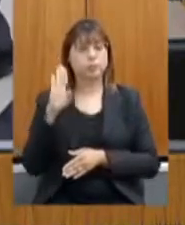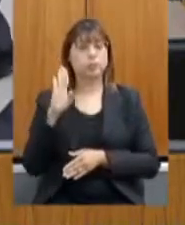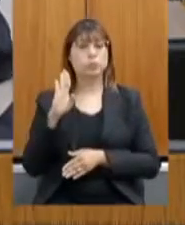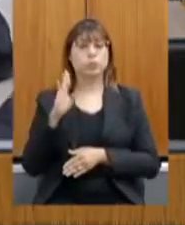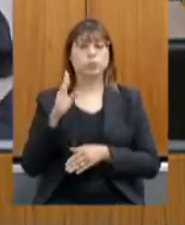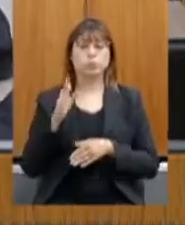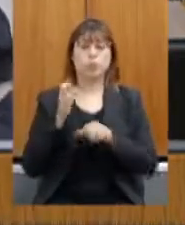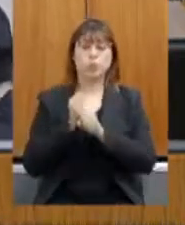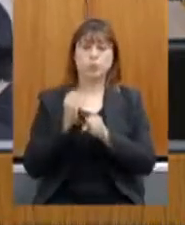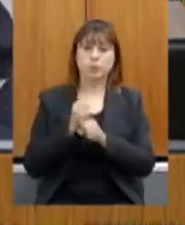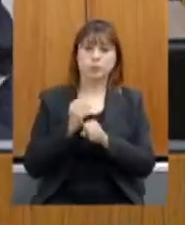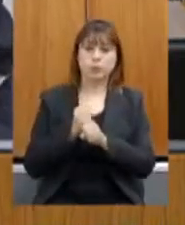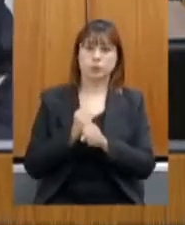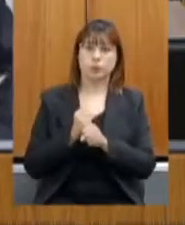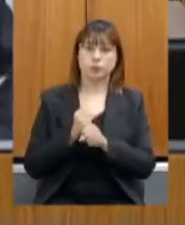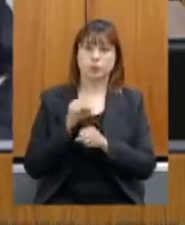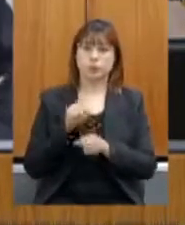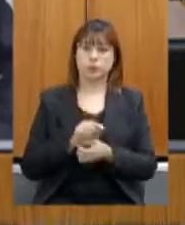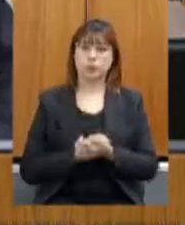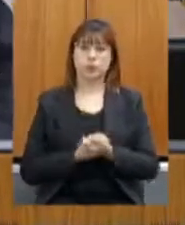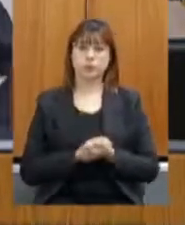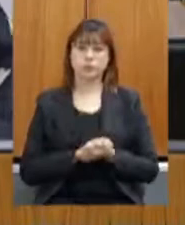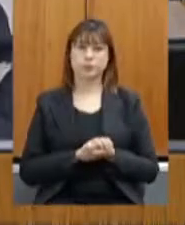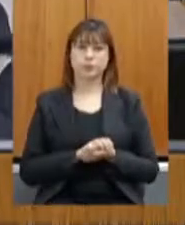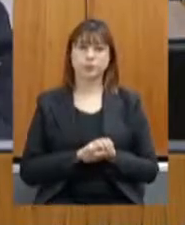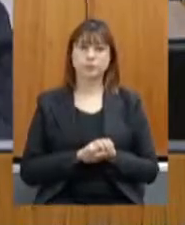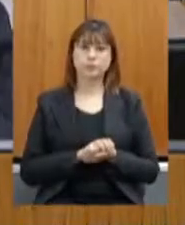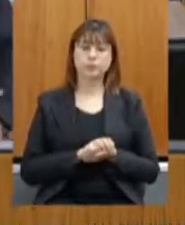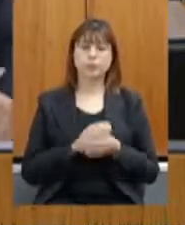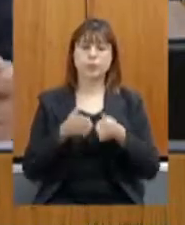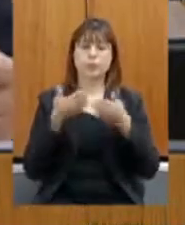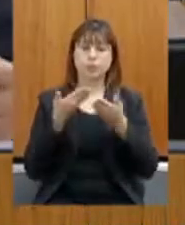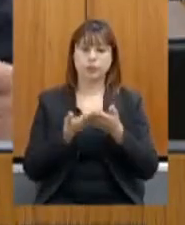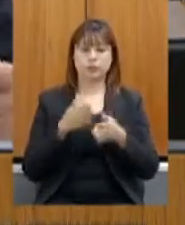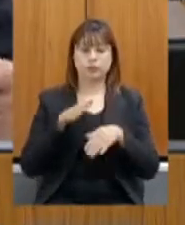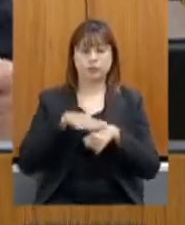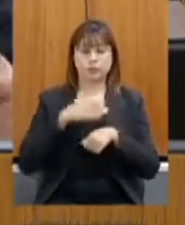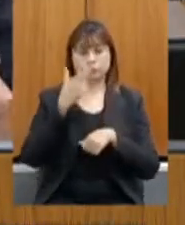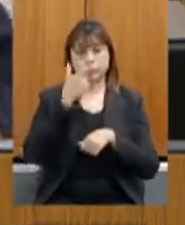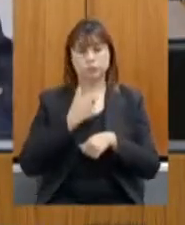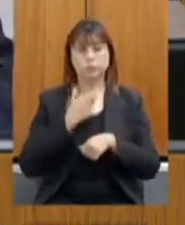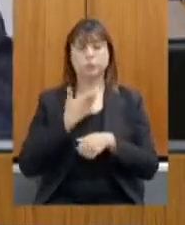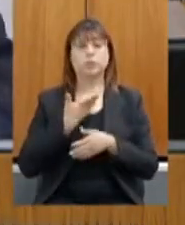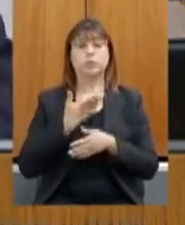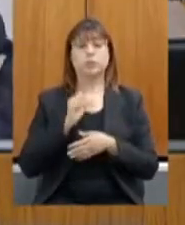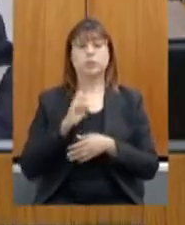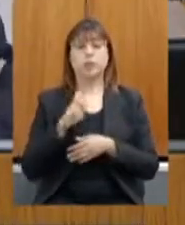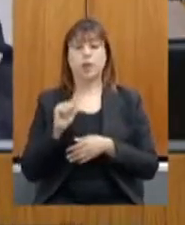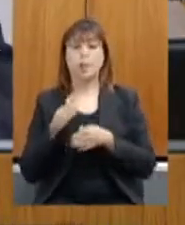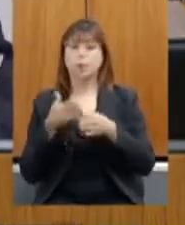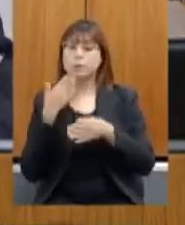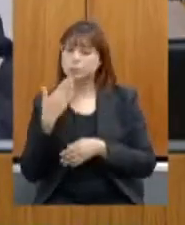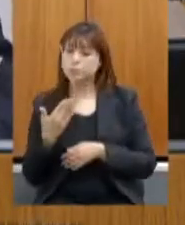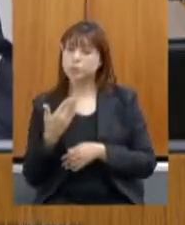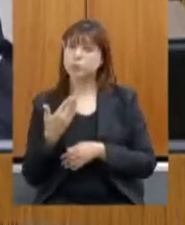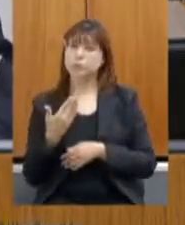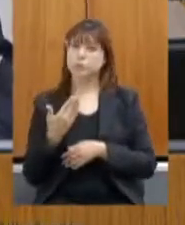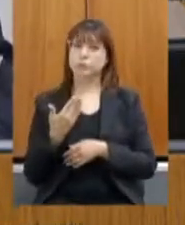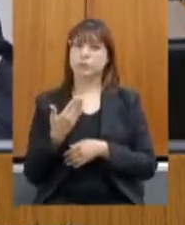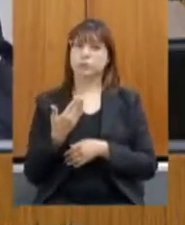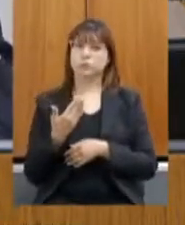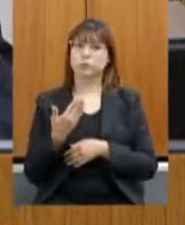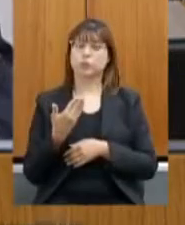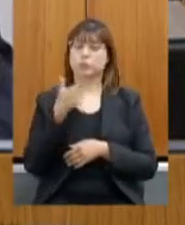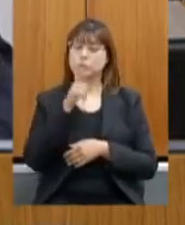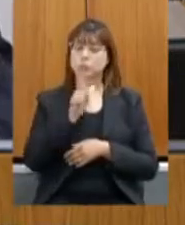produção dessa bebida requerimento de minha autoria requer a SEAPA pedido de providências para que sejam